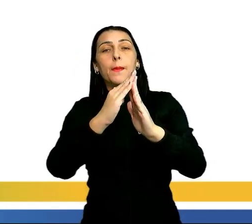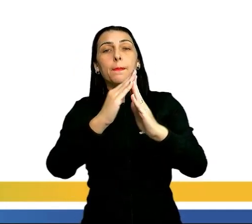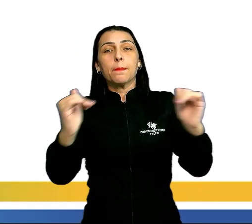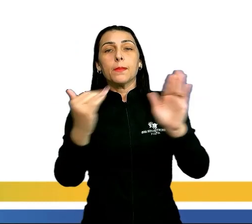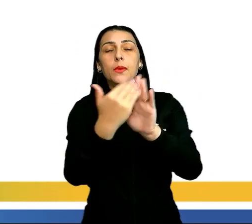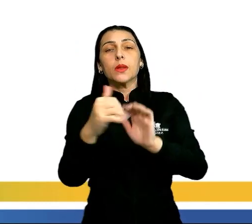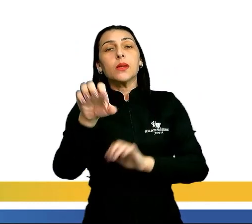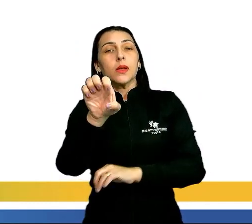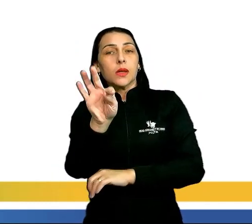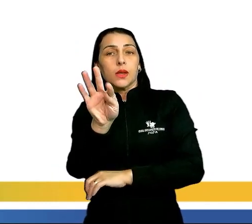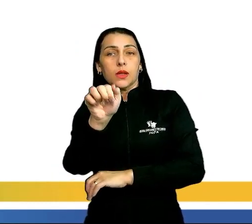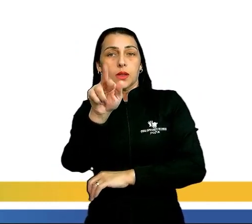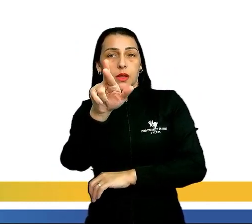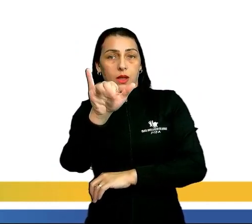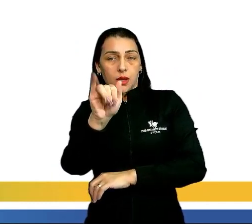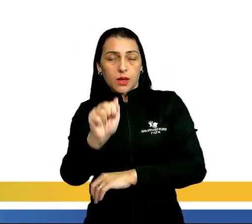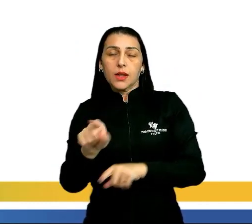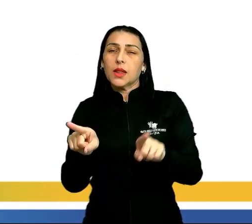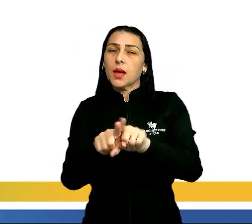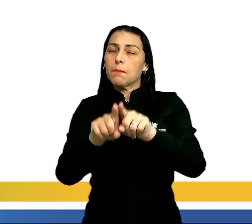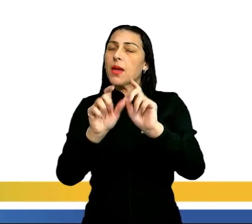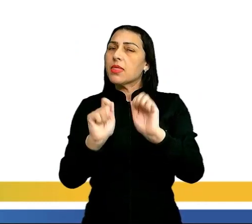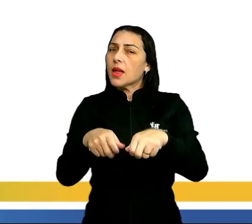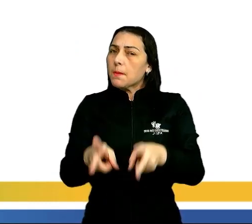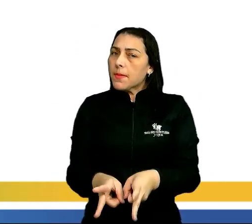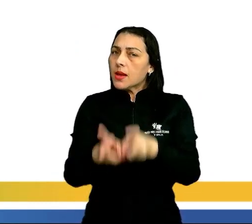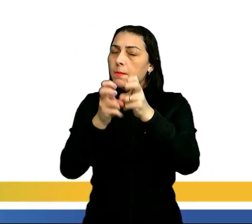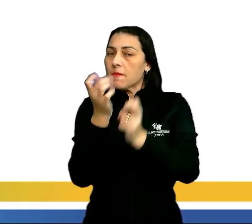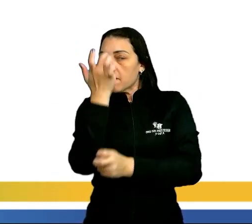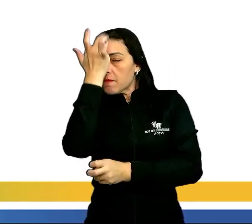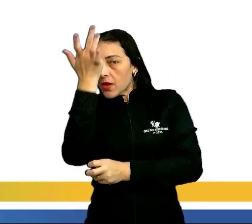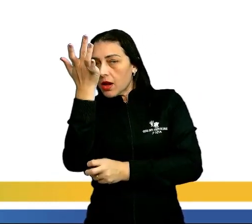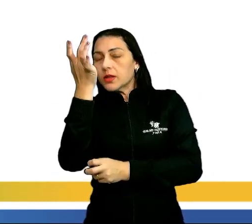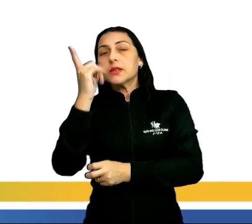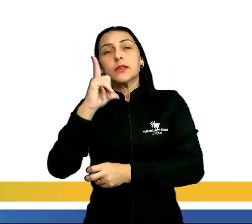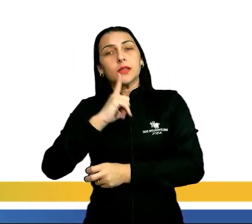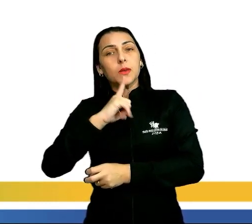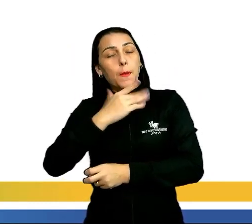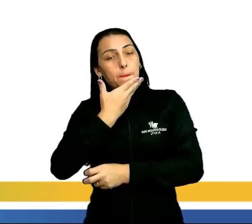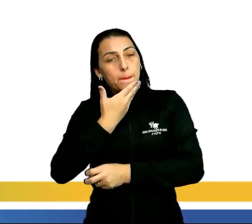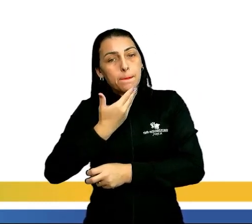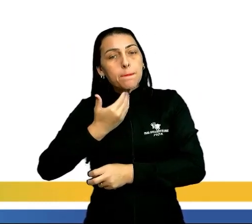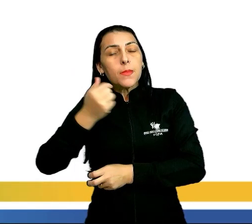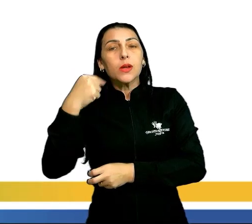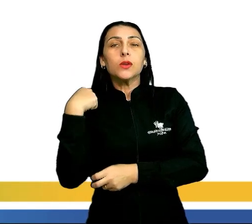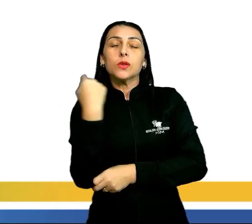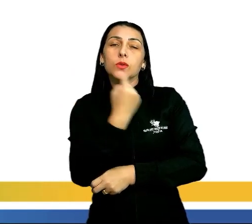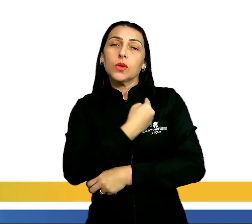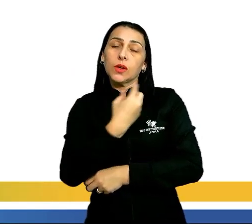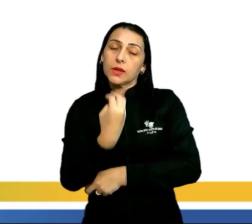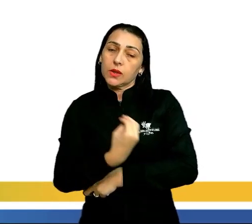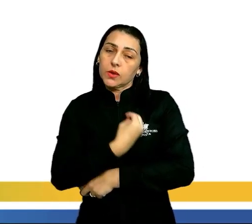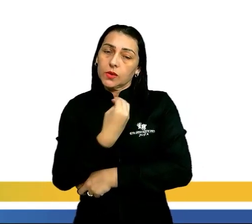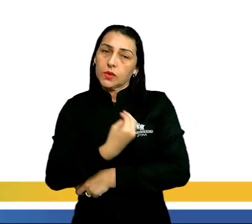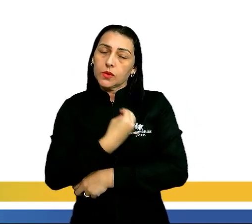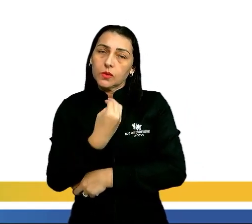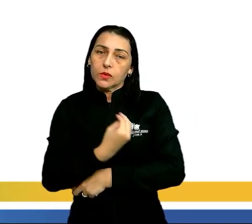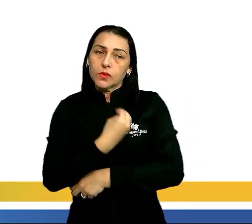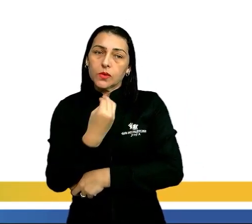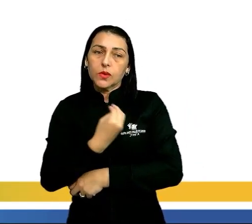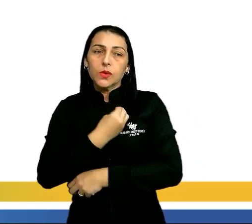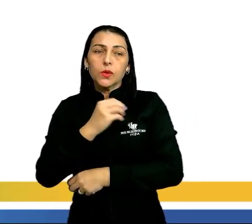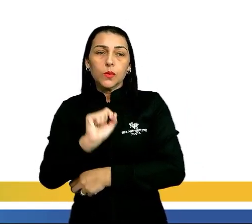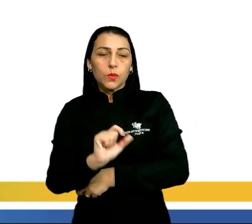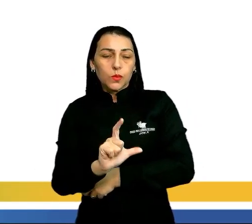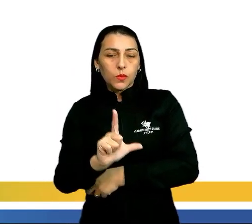nós, visivelmente, como mostra aqui a pirâmide etária, estamos melhorando as nossas condições de vida, e o